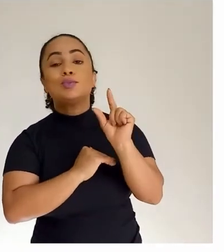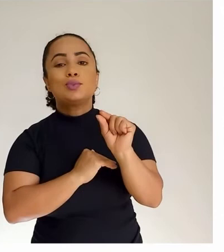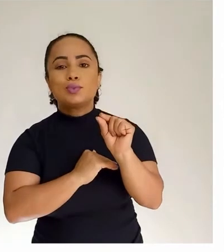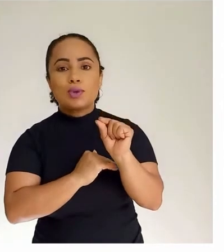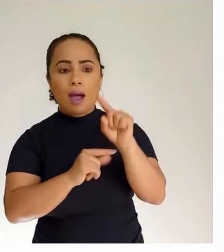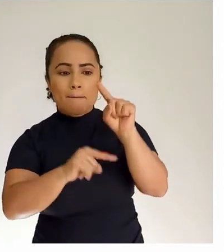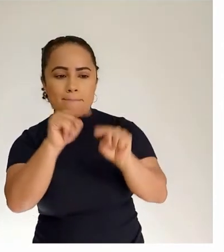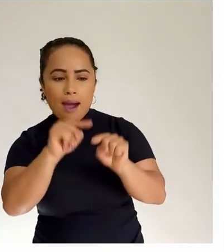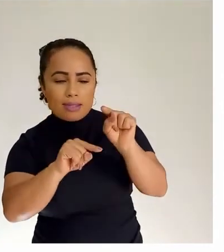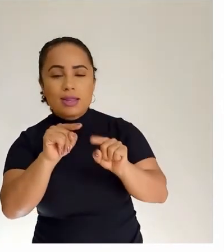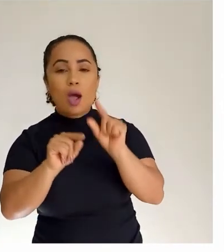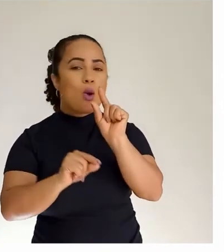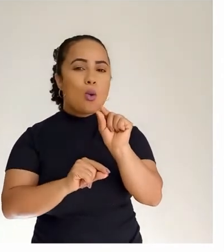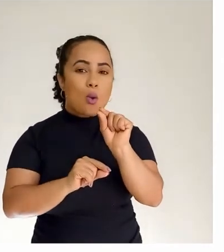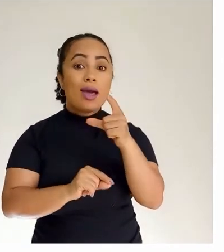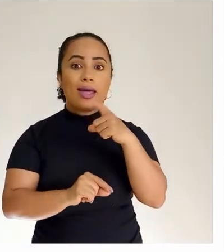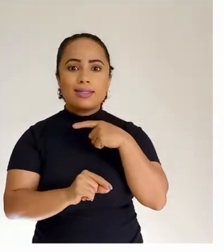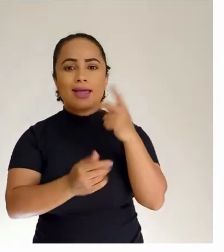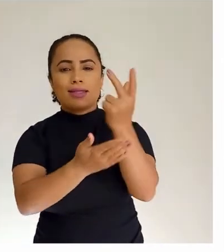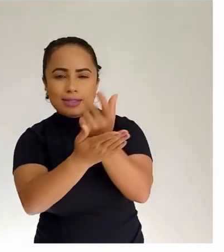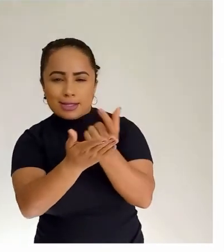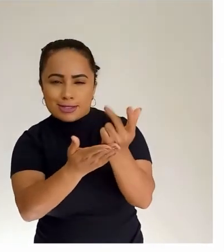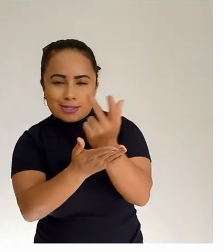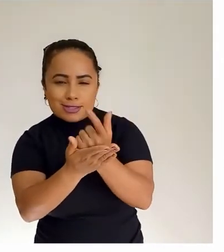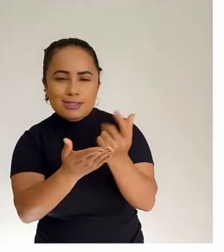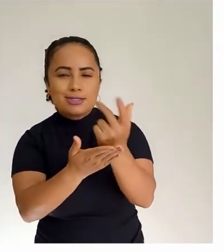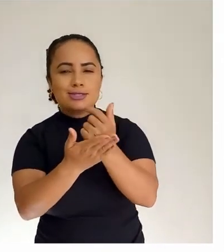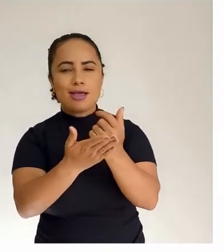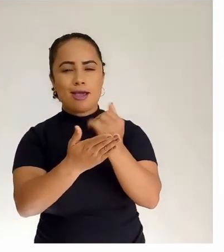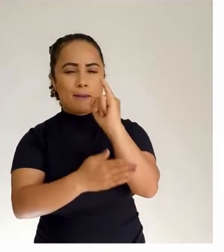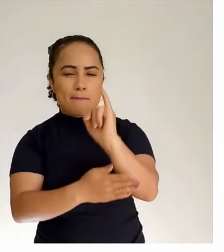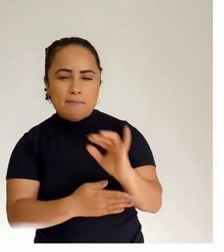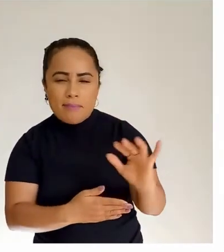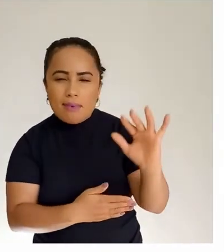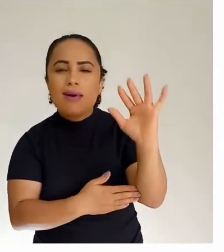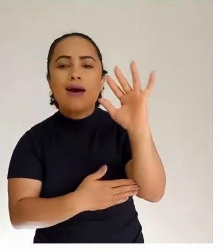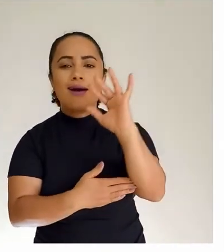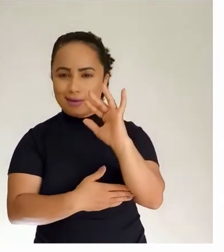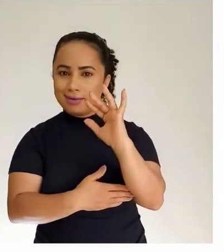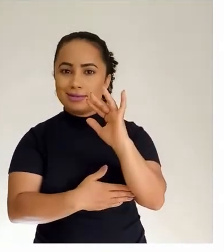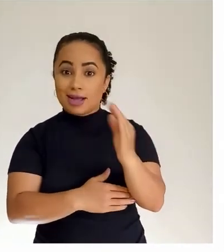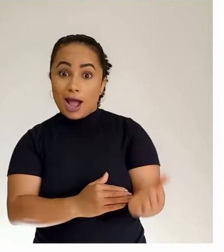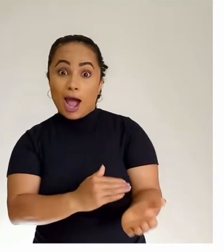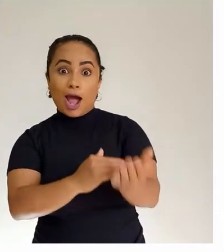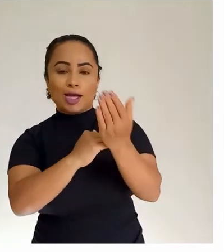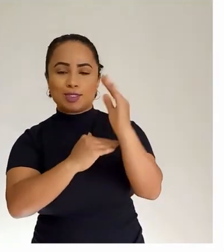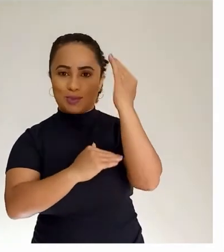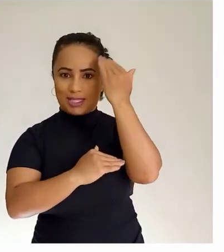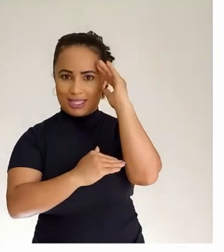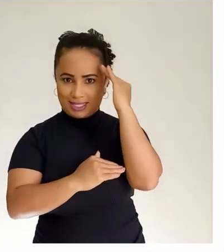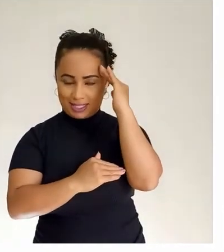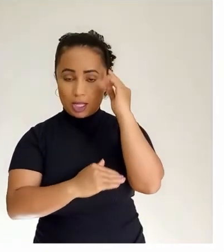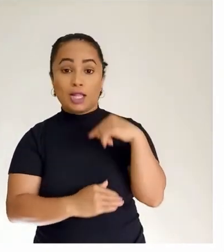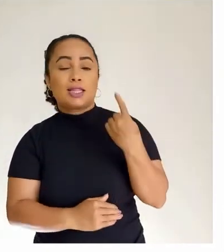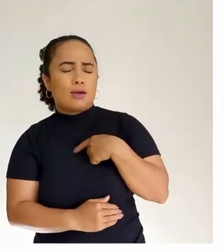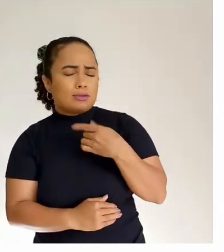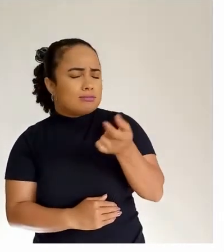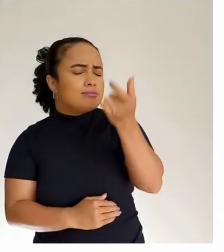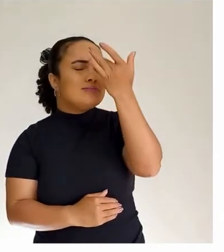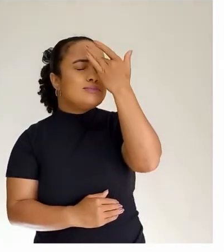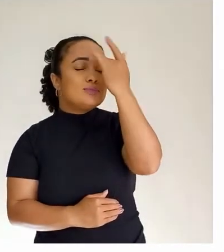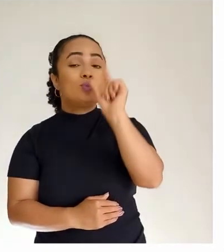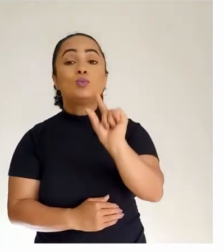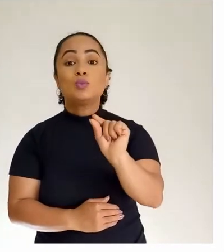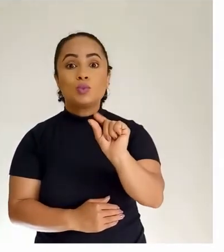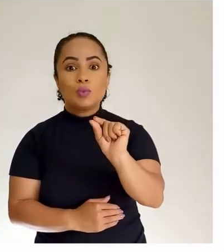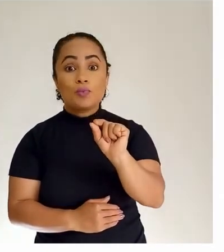textos que têm linguagem não verbal, têm imagens. O que a gente tem que colocar na cabeça nesse descritor 5? Que